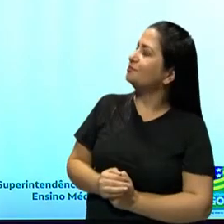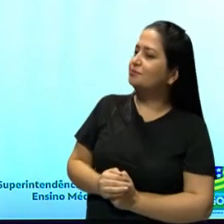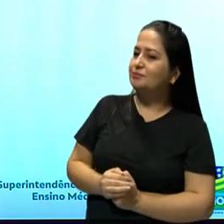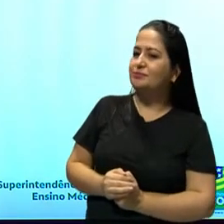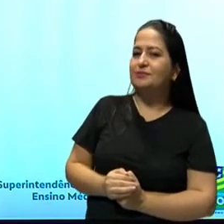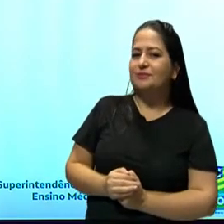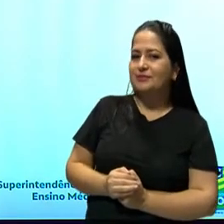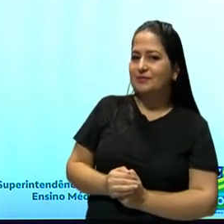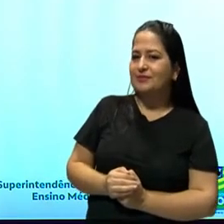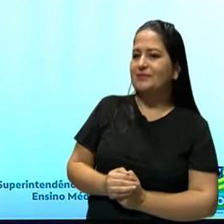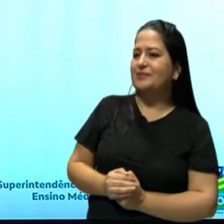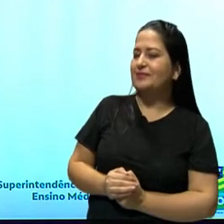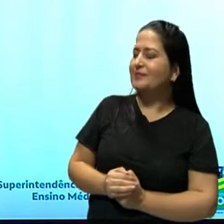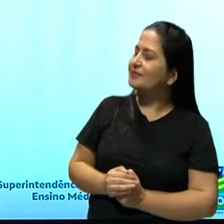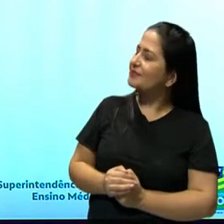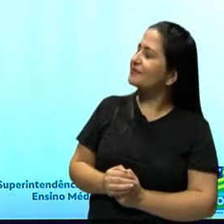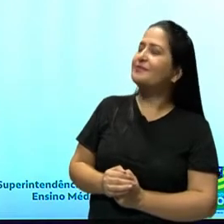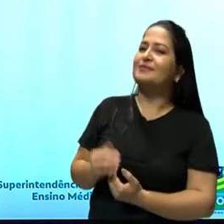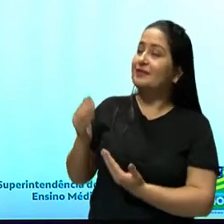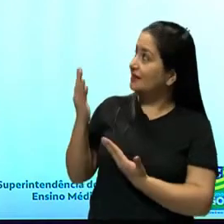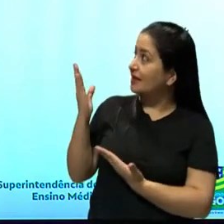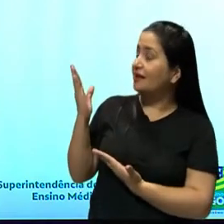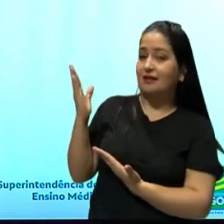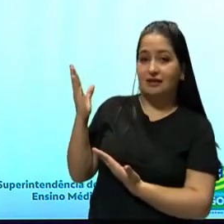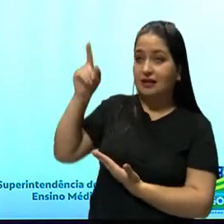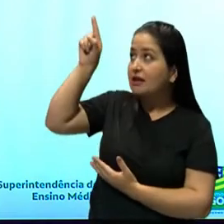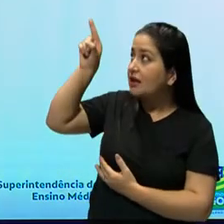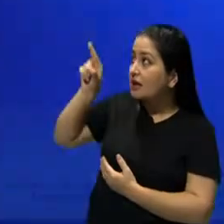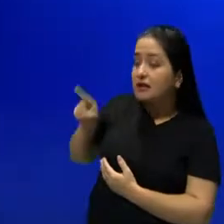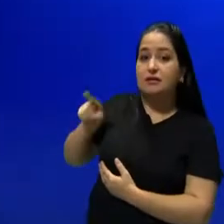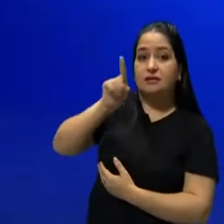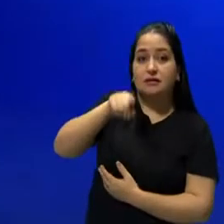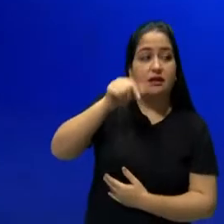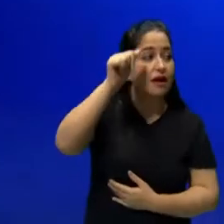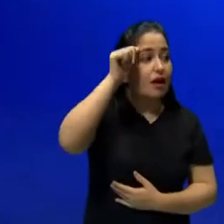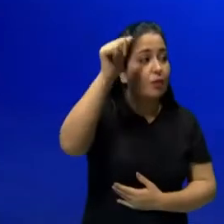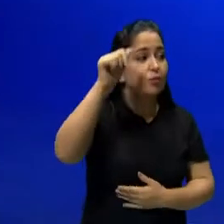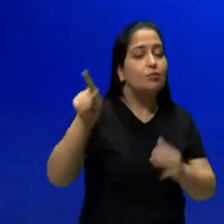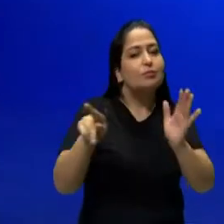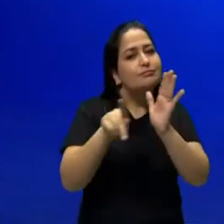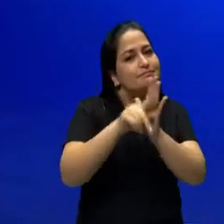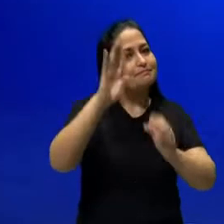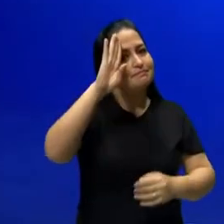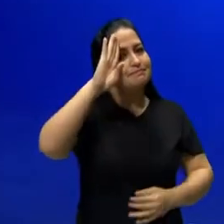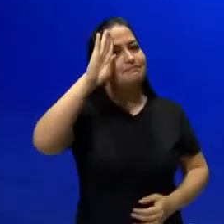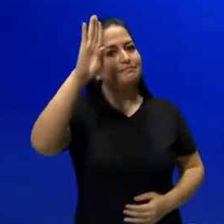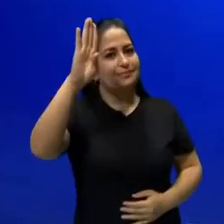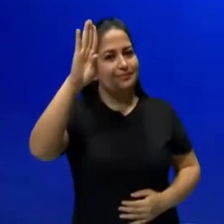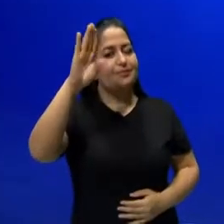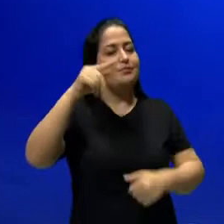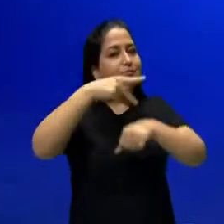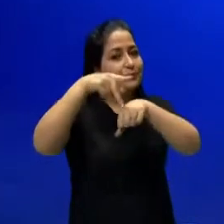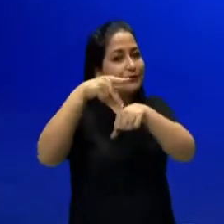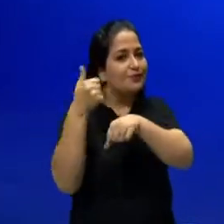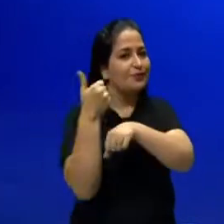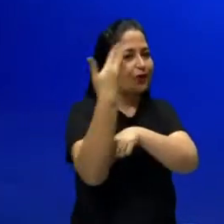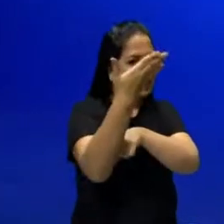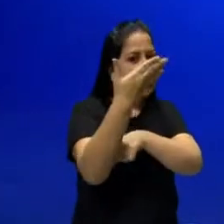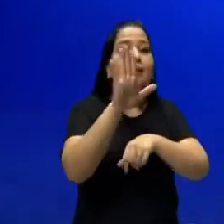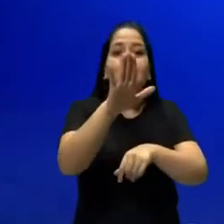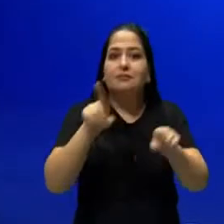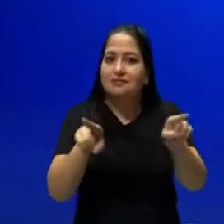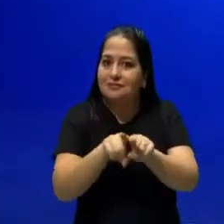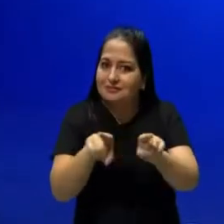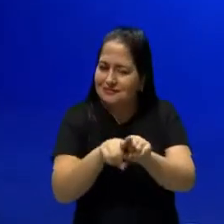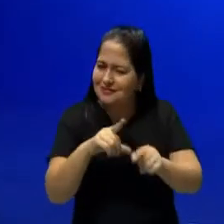Queiroz, Emily Zola, Hardy e Verga. São os principais autores estrangeiros. Mas nós